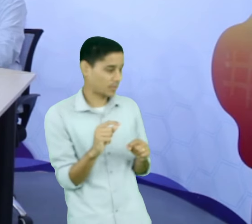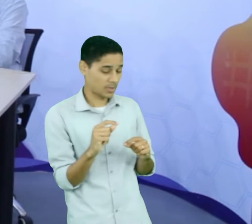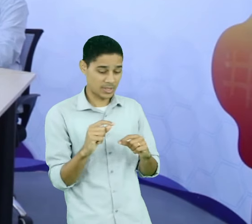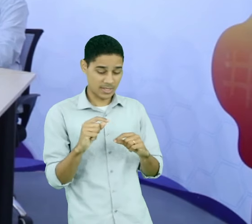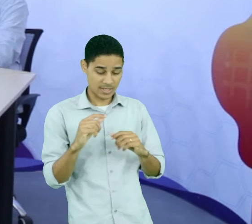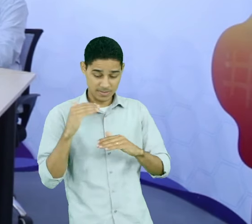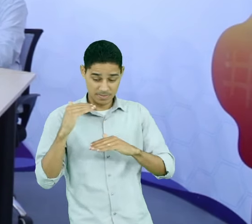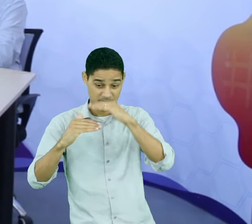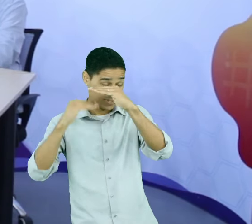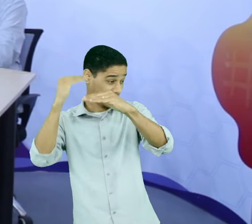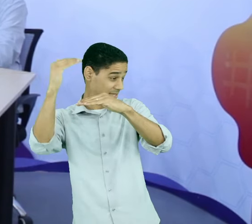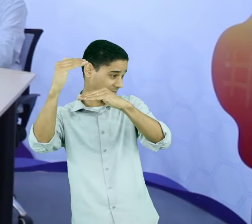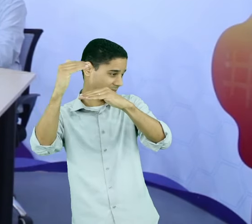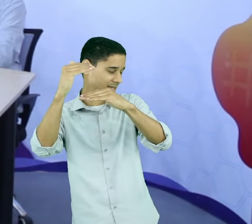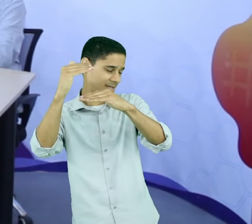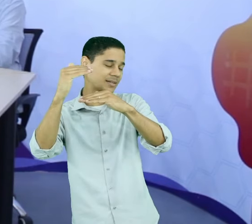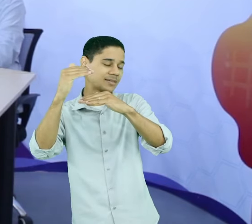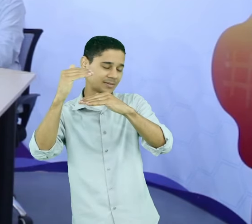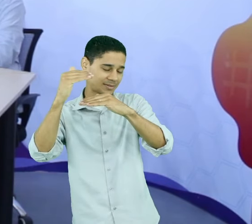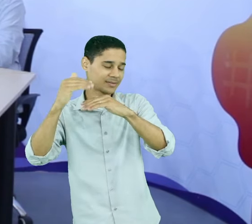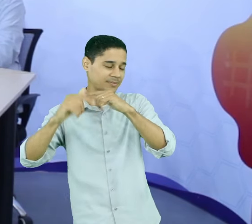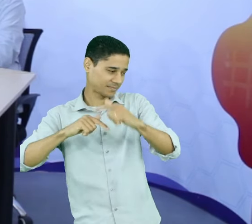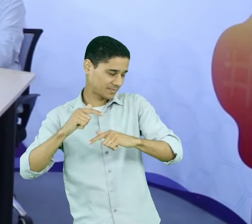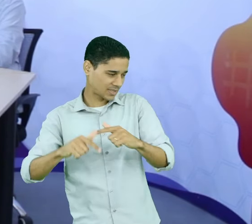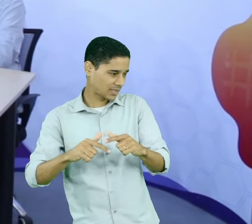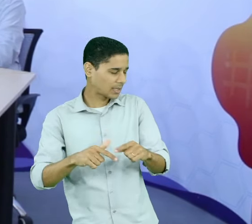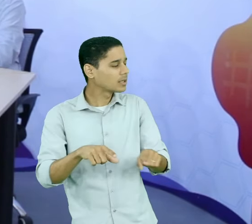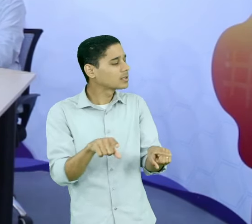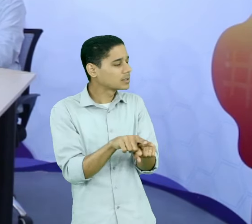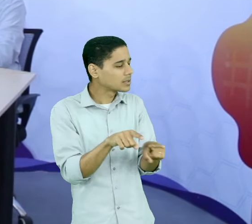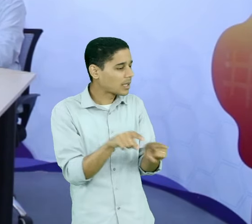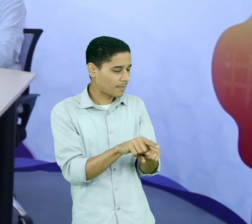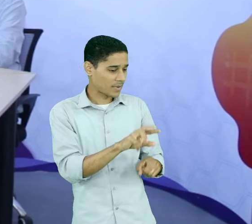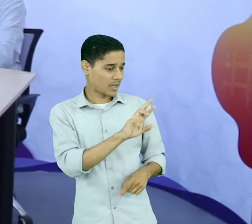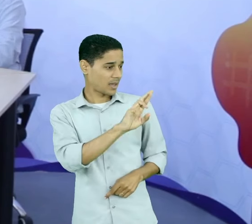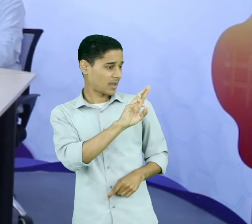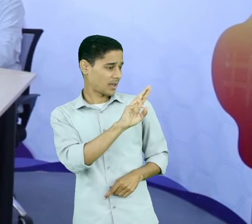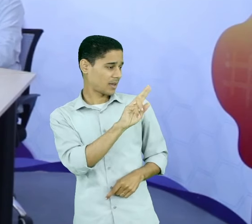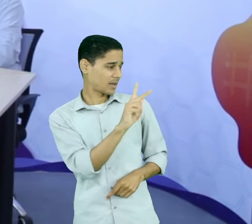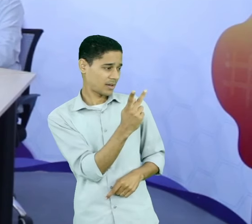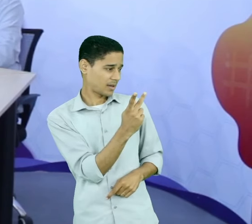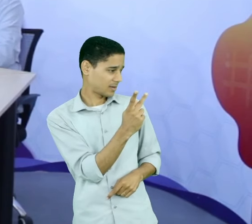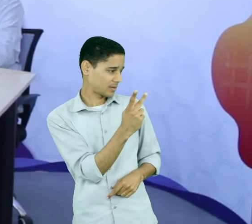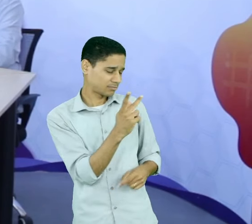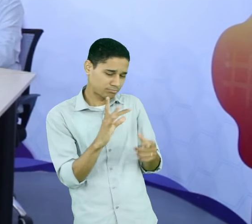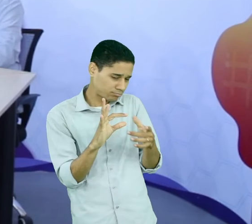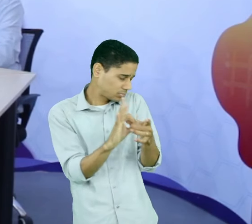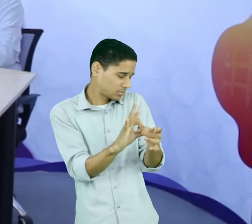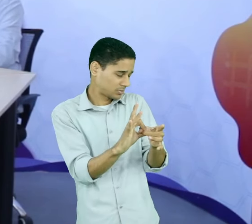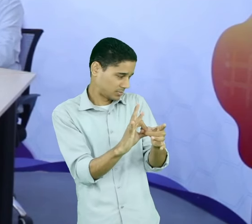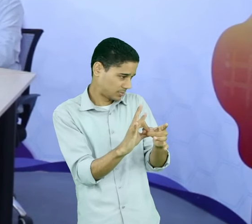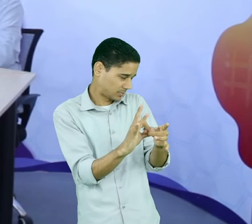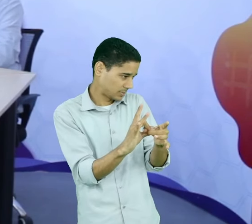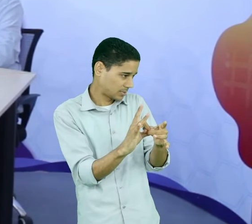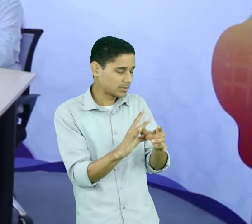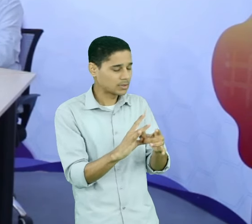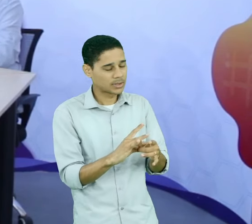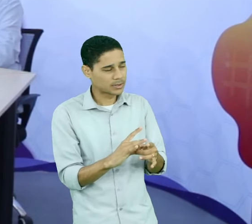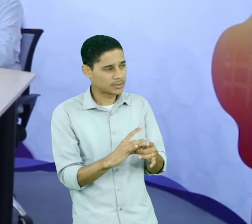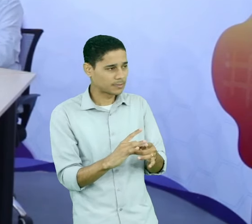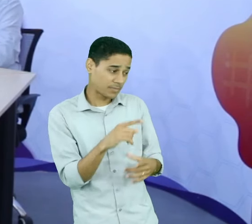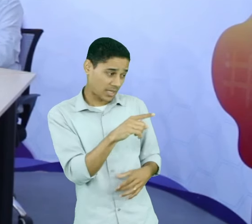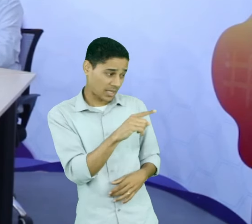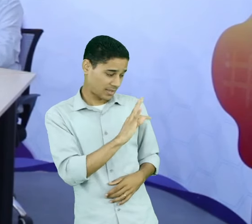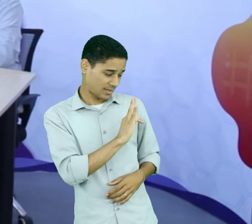e os demais subsistemas de RH. Então, quando a gente fala da atuação do técnico de